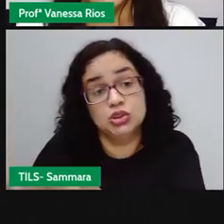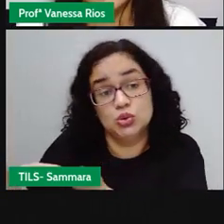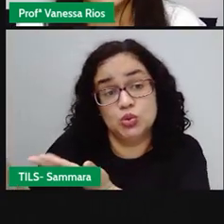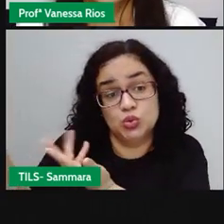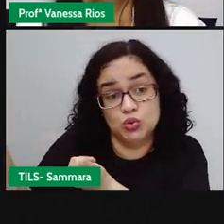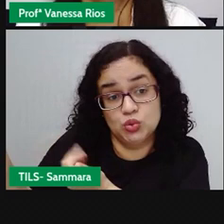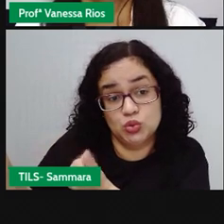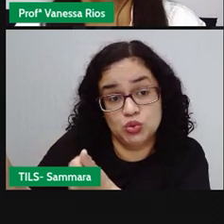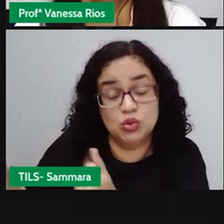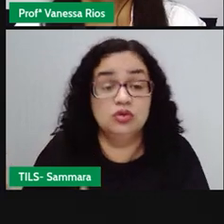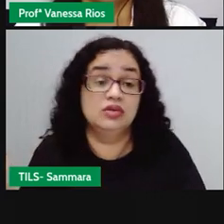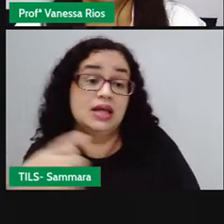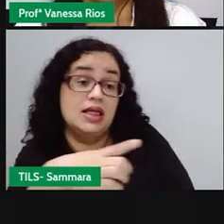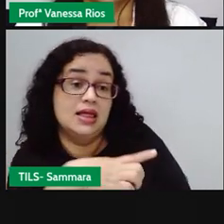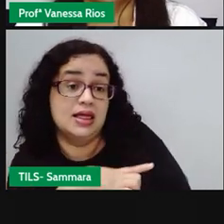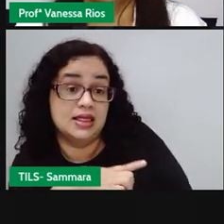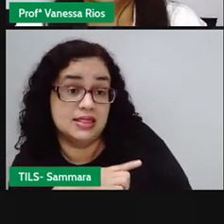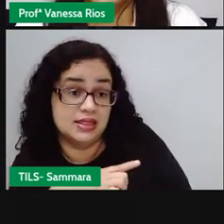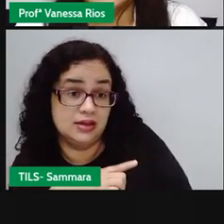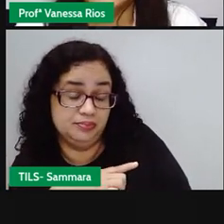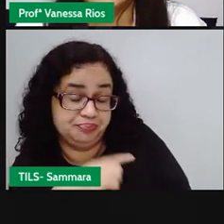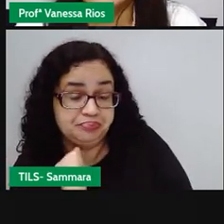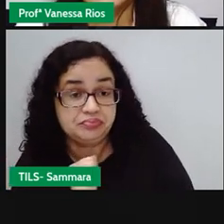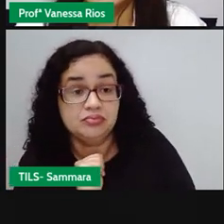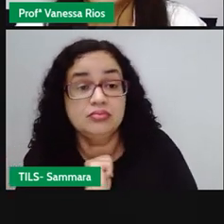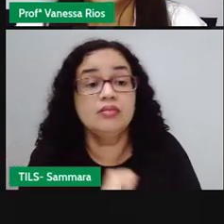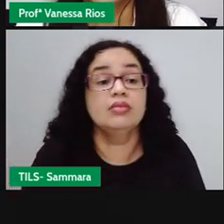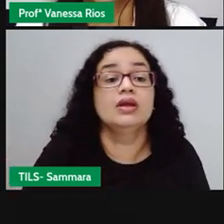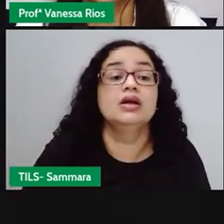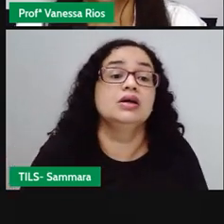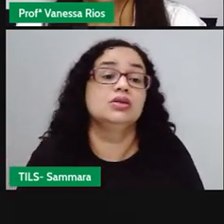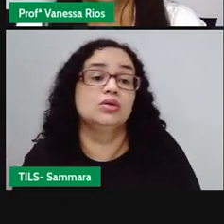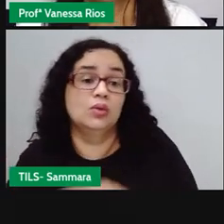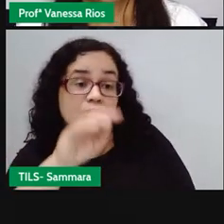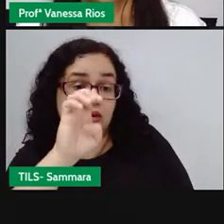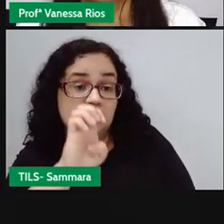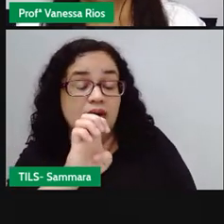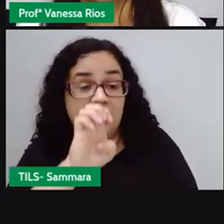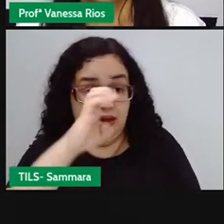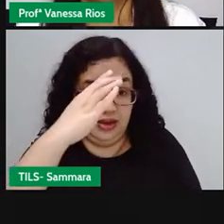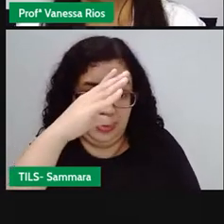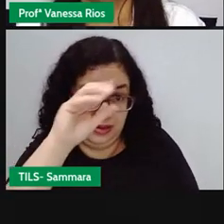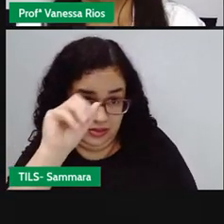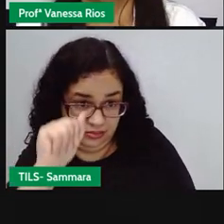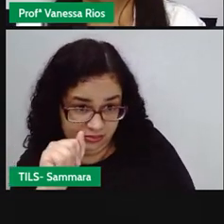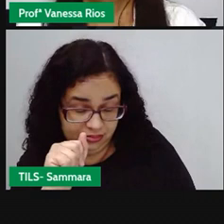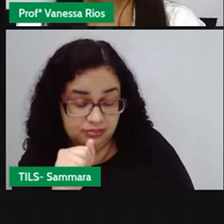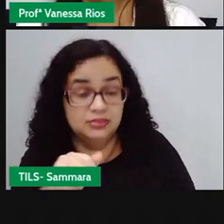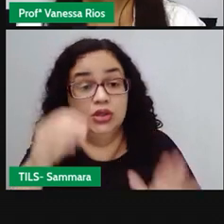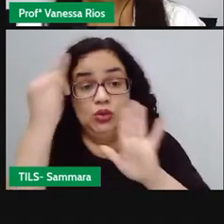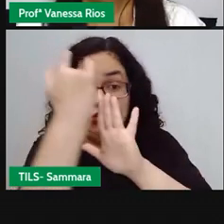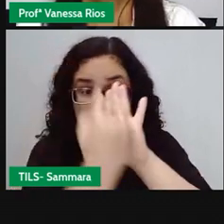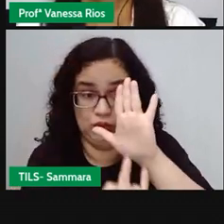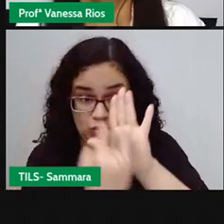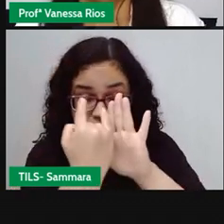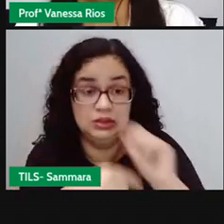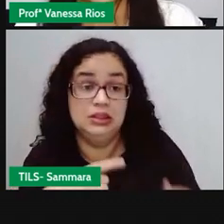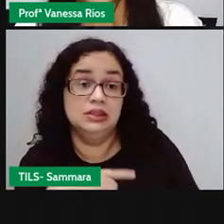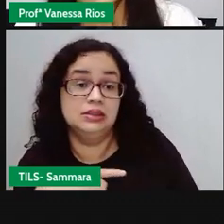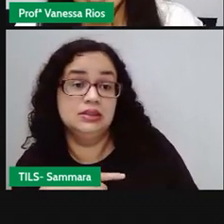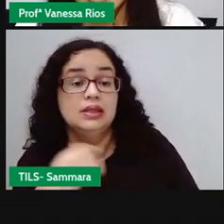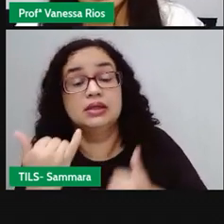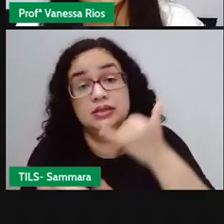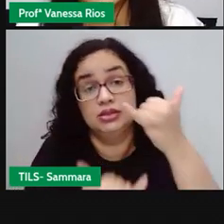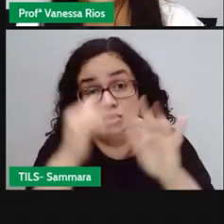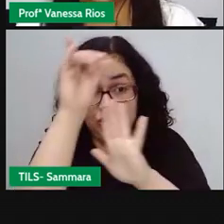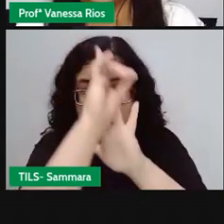têm, no próprio Estatuto da Criança e do Adolescente, a gente vai perceber que as crianças têm direito ao